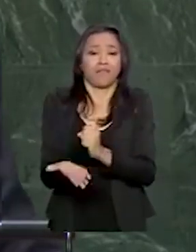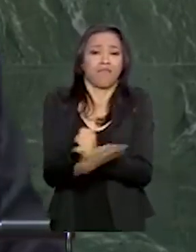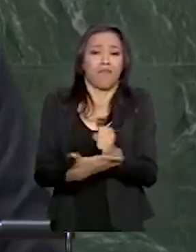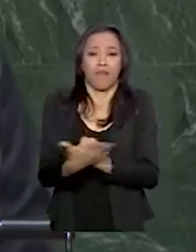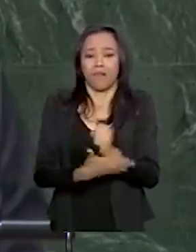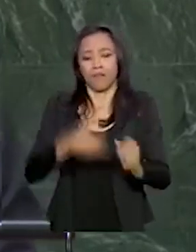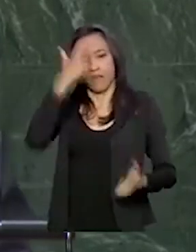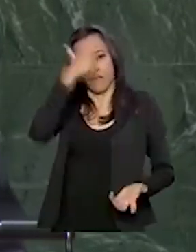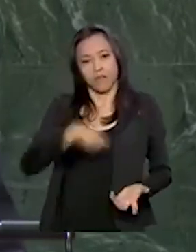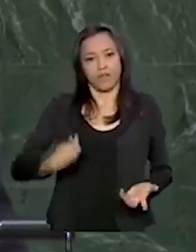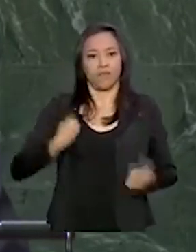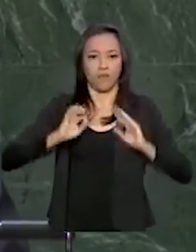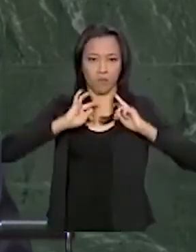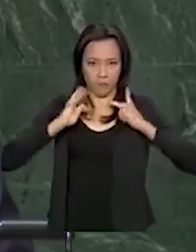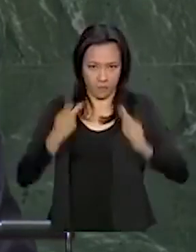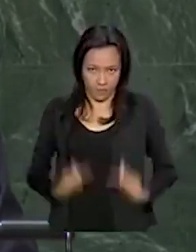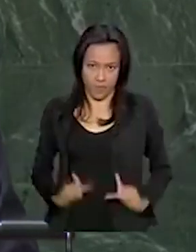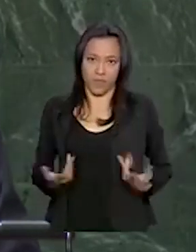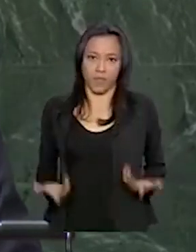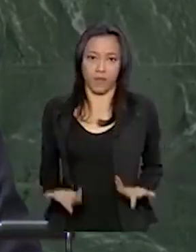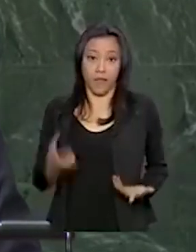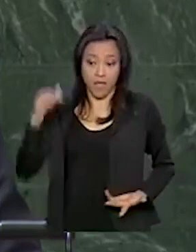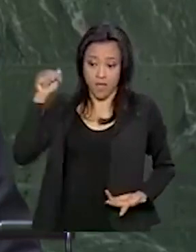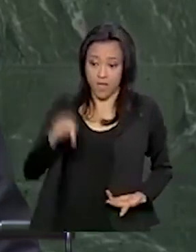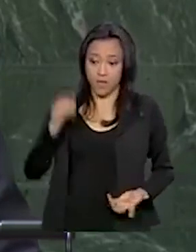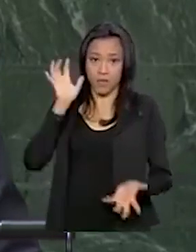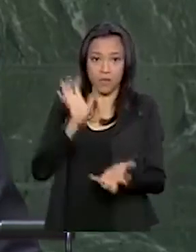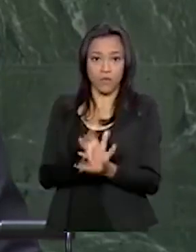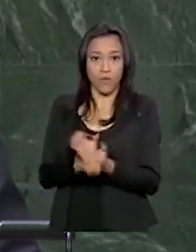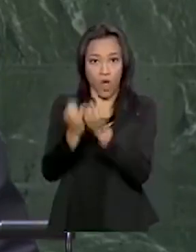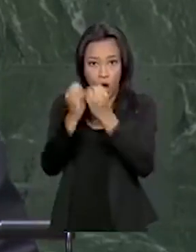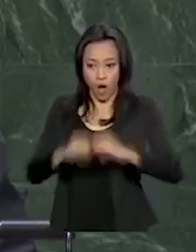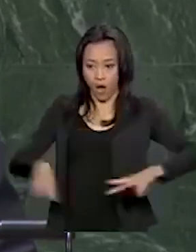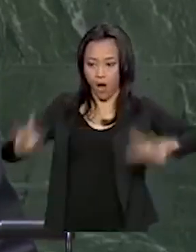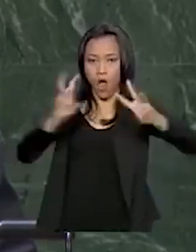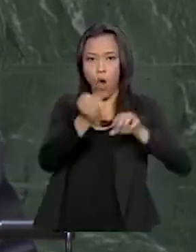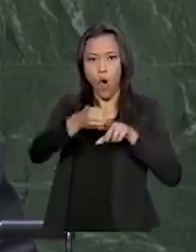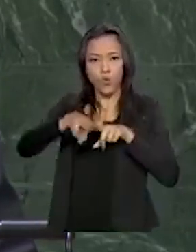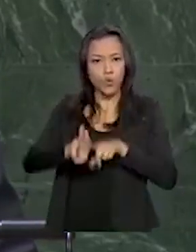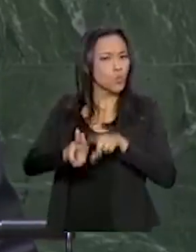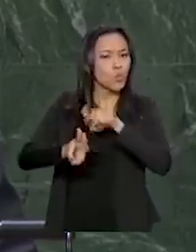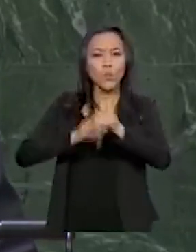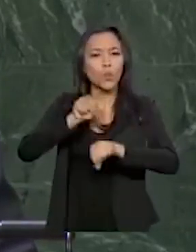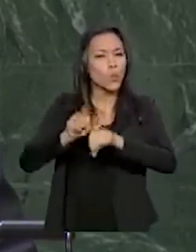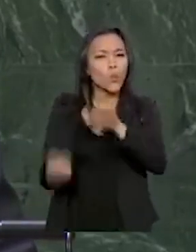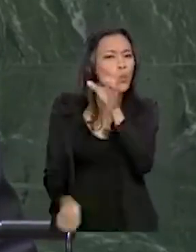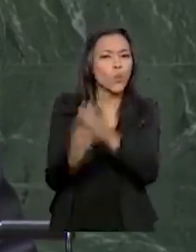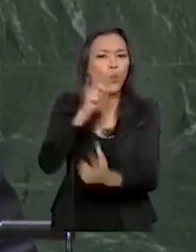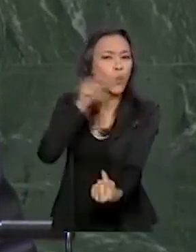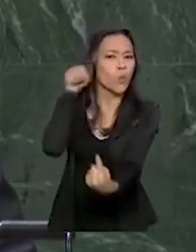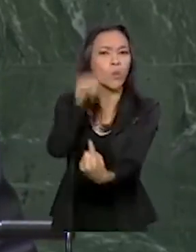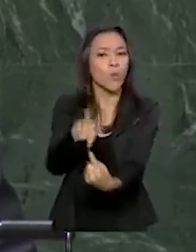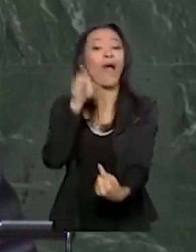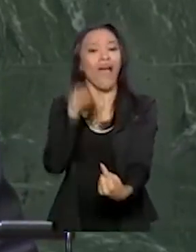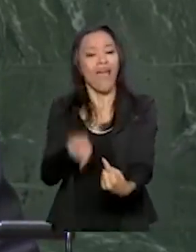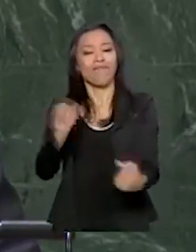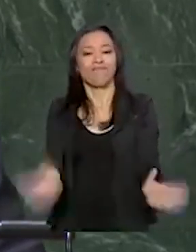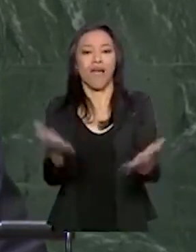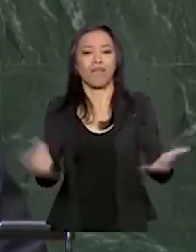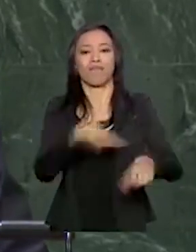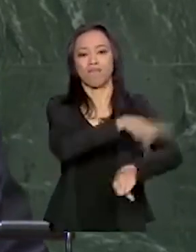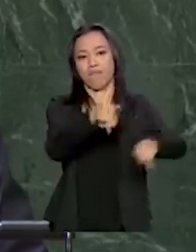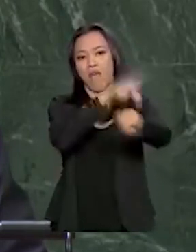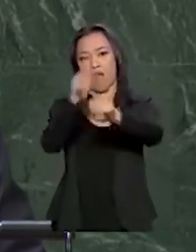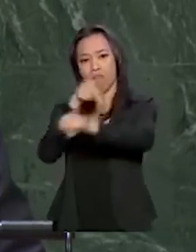humana. Essa organização foi criada para promover a paz entre nações soberanas